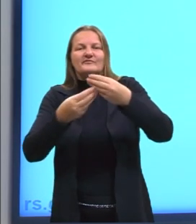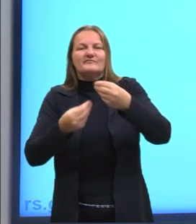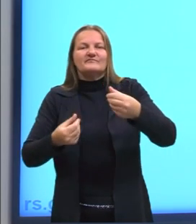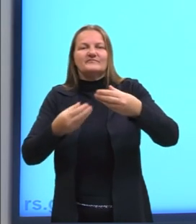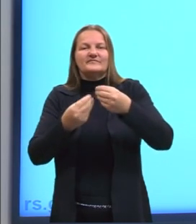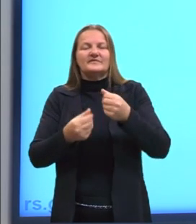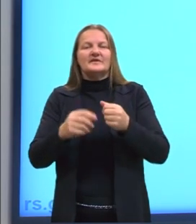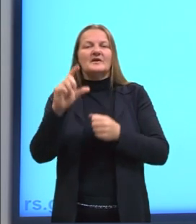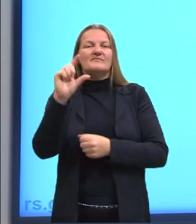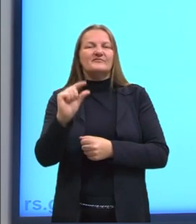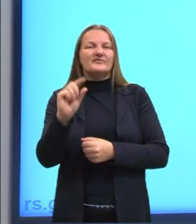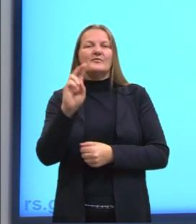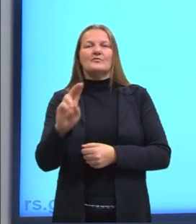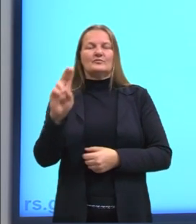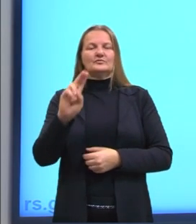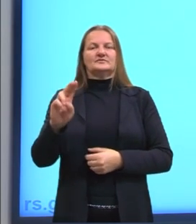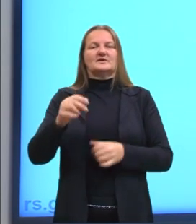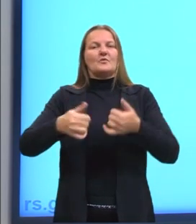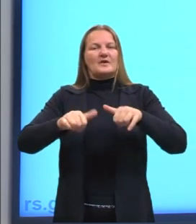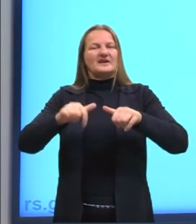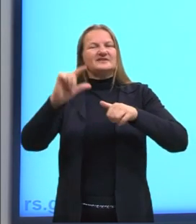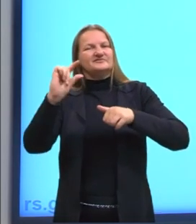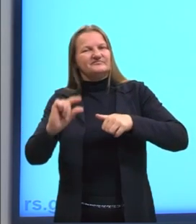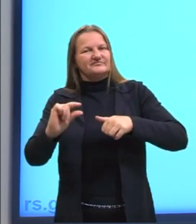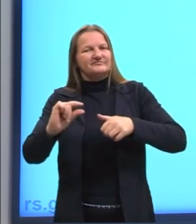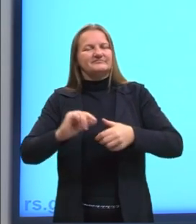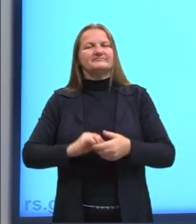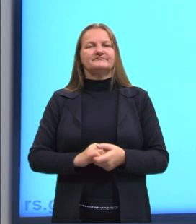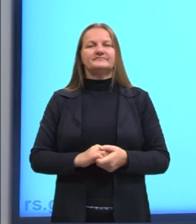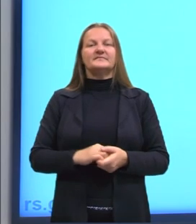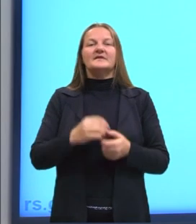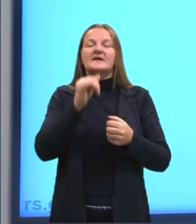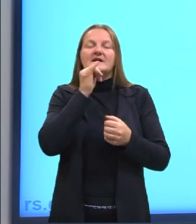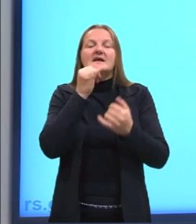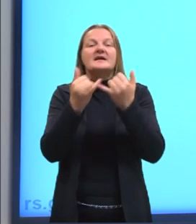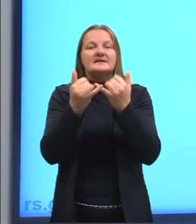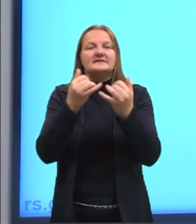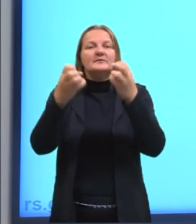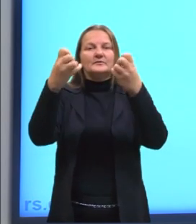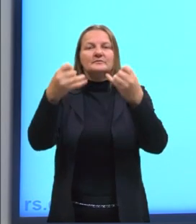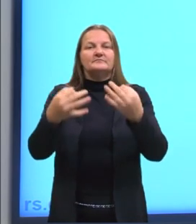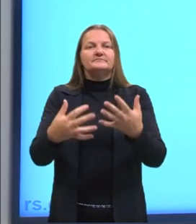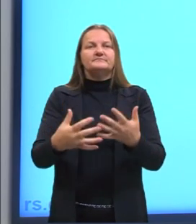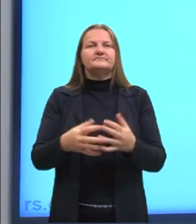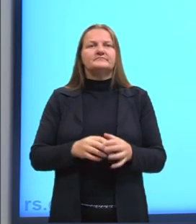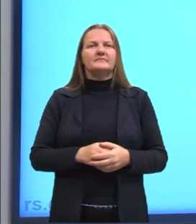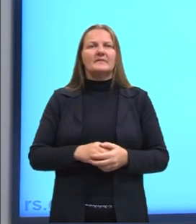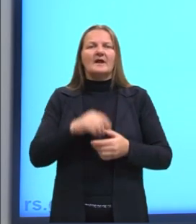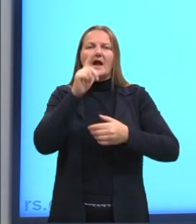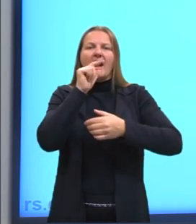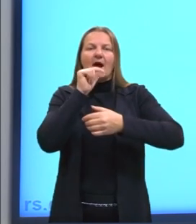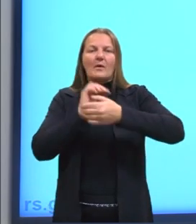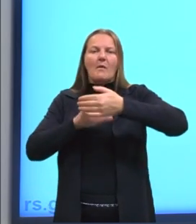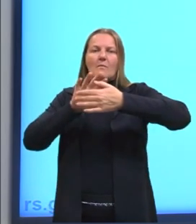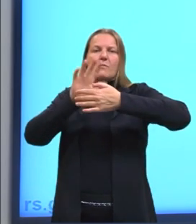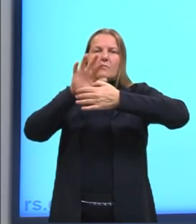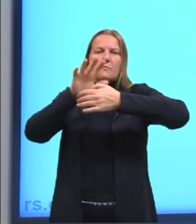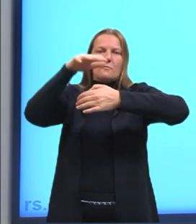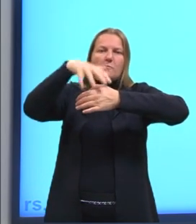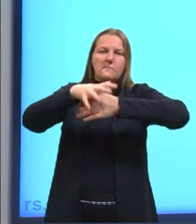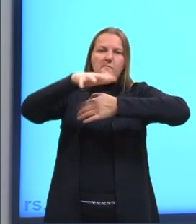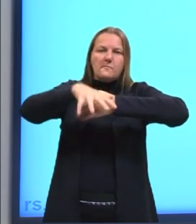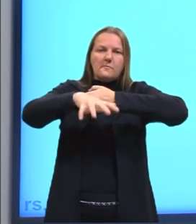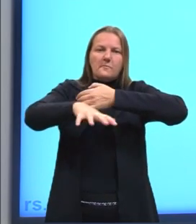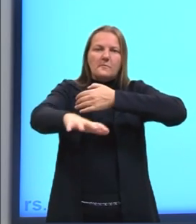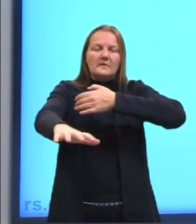baixa utilidade e qualidade, tá? Um exemplo disso, por exemplo, é a hidrelétrica, né? Se a gente observar.